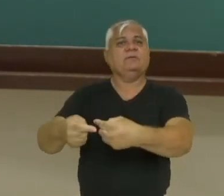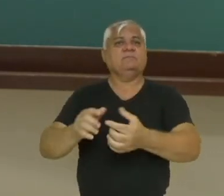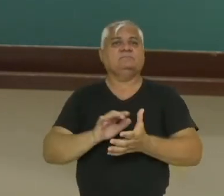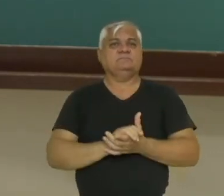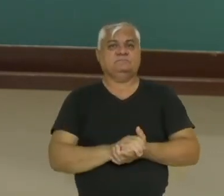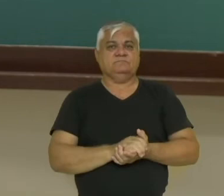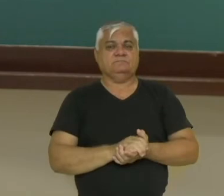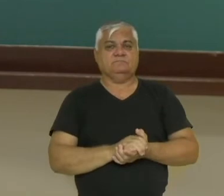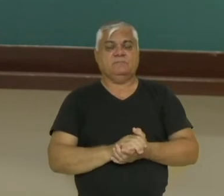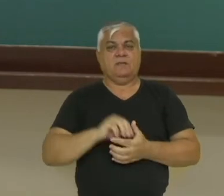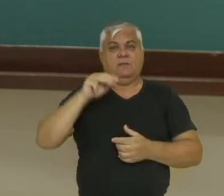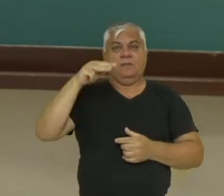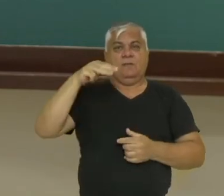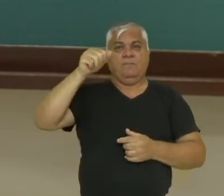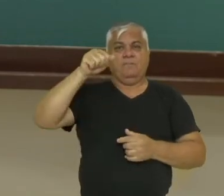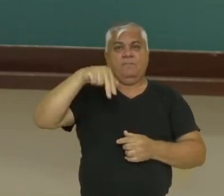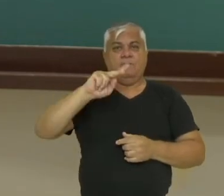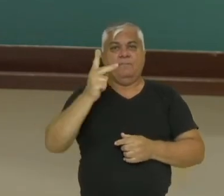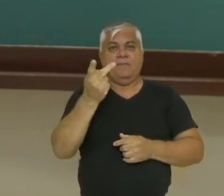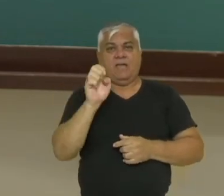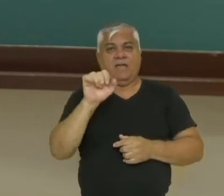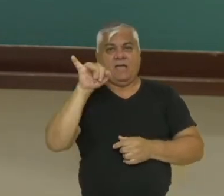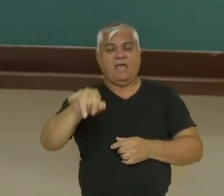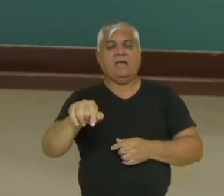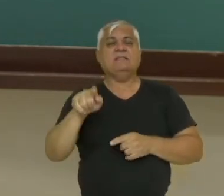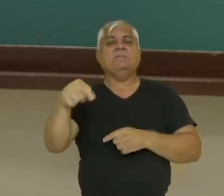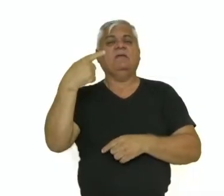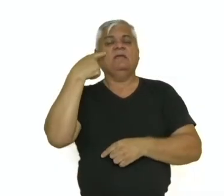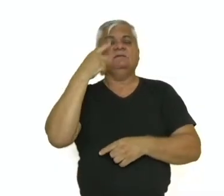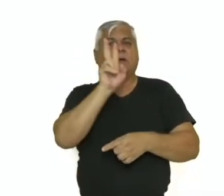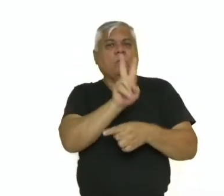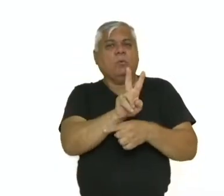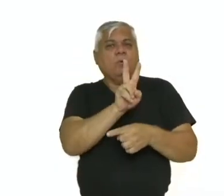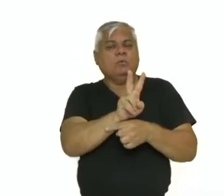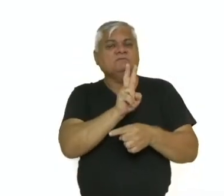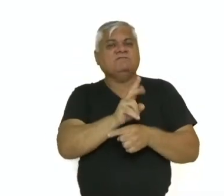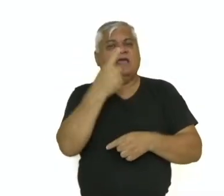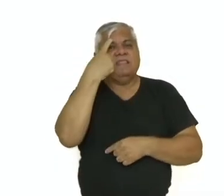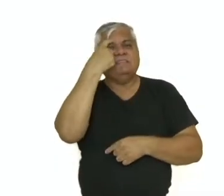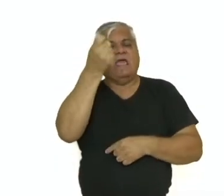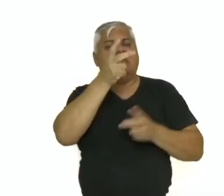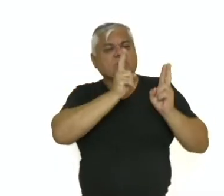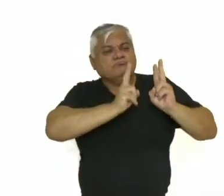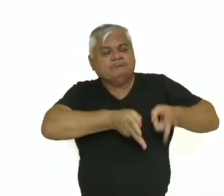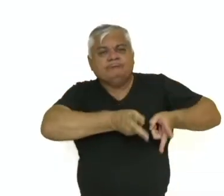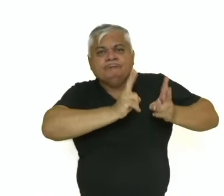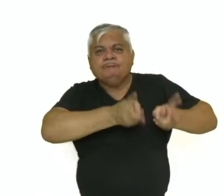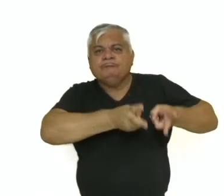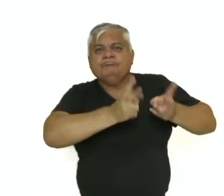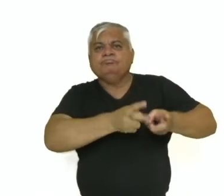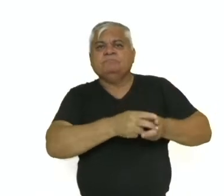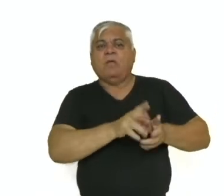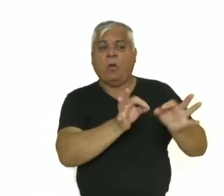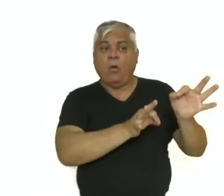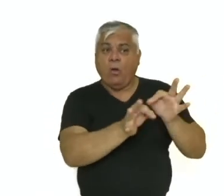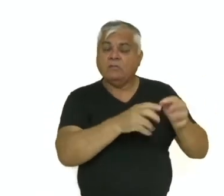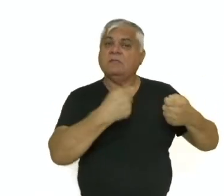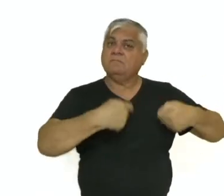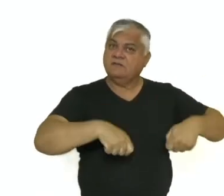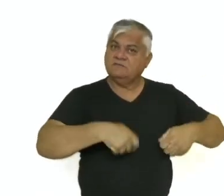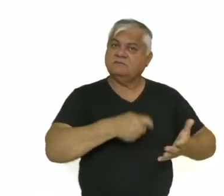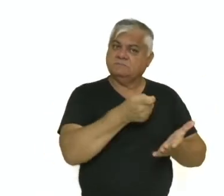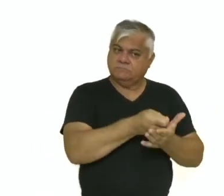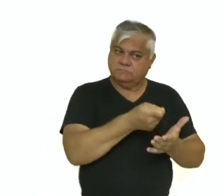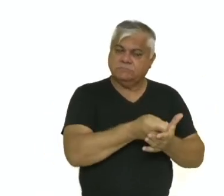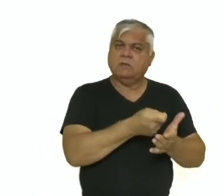Para o Mannheim, então, a ideologia se constitui em formas de conservação da ordem. Precisamos de uma